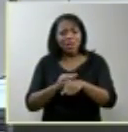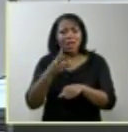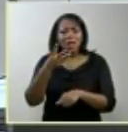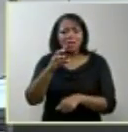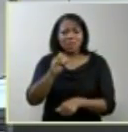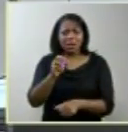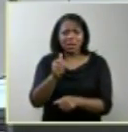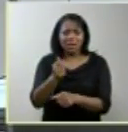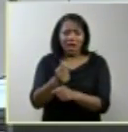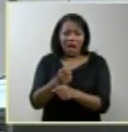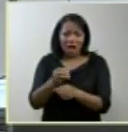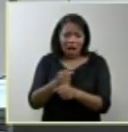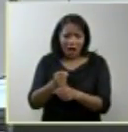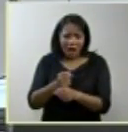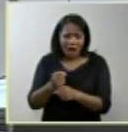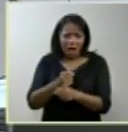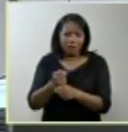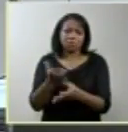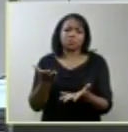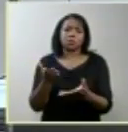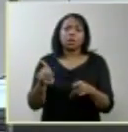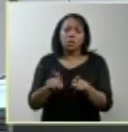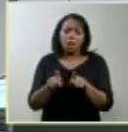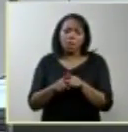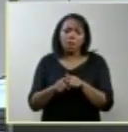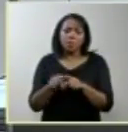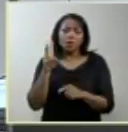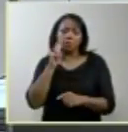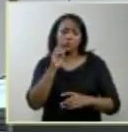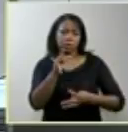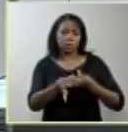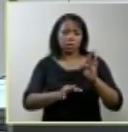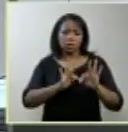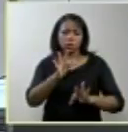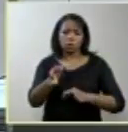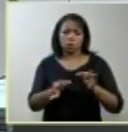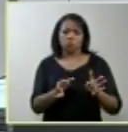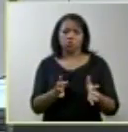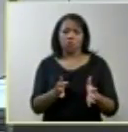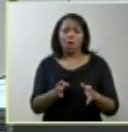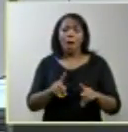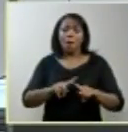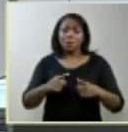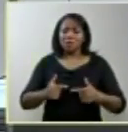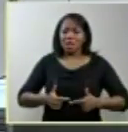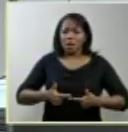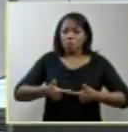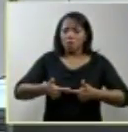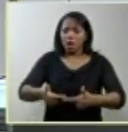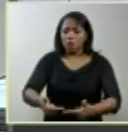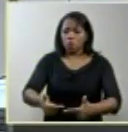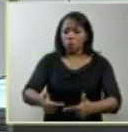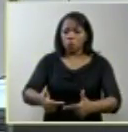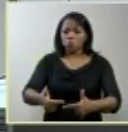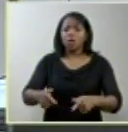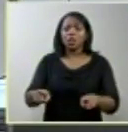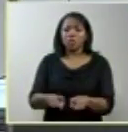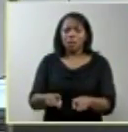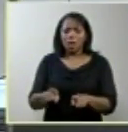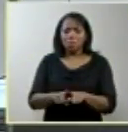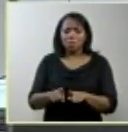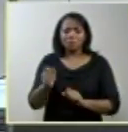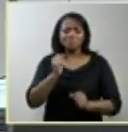tecnologias por imagem em muitos casos o que ocorre é uma luta desesperada contra o tempo dos tribunais e da